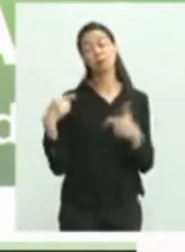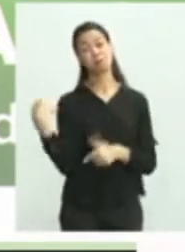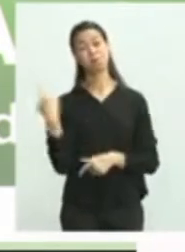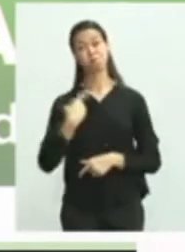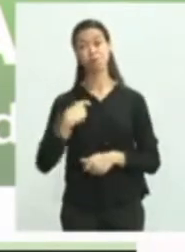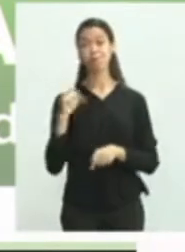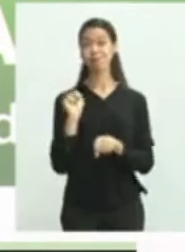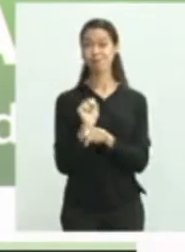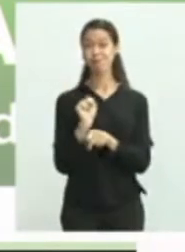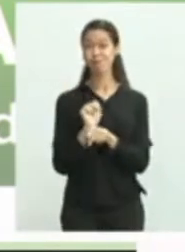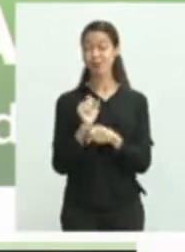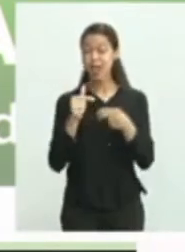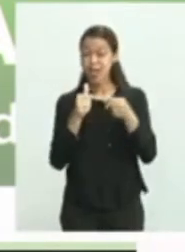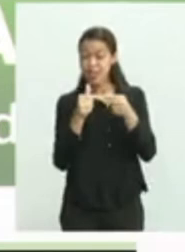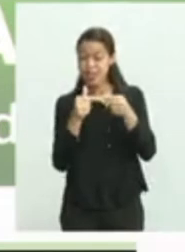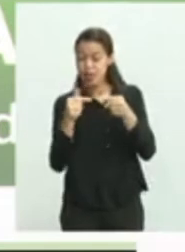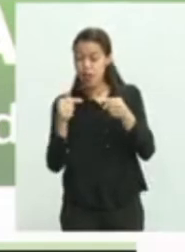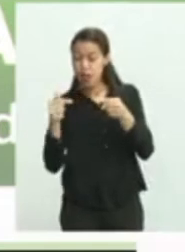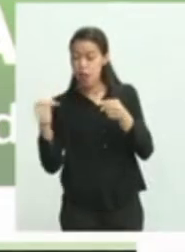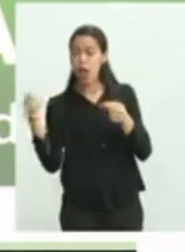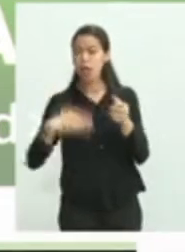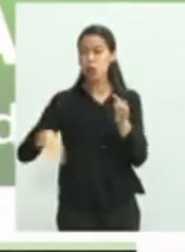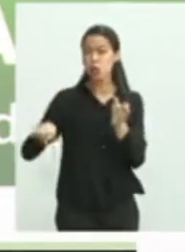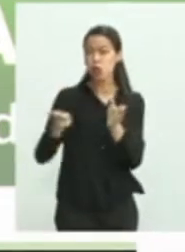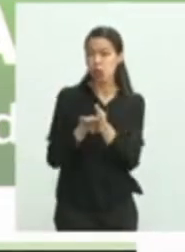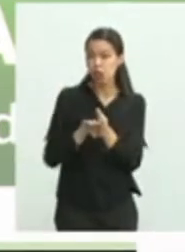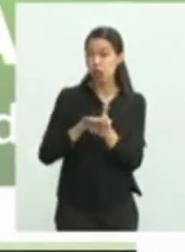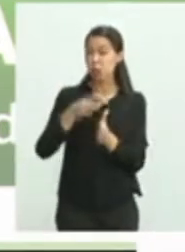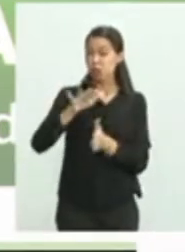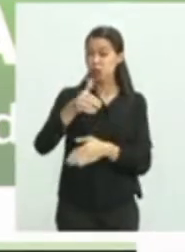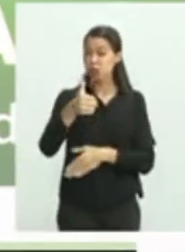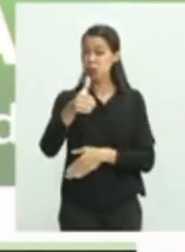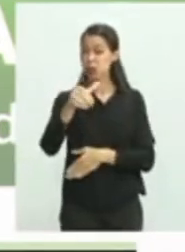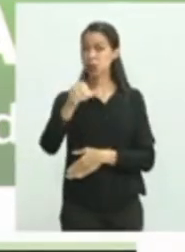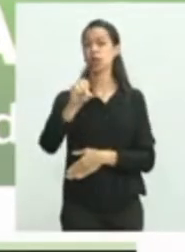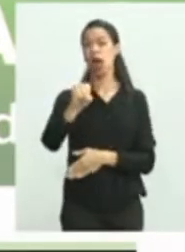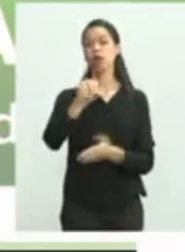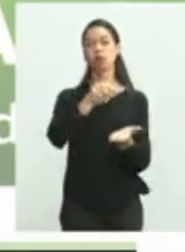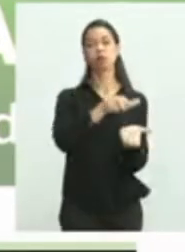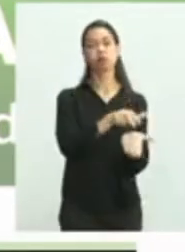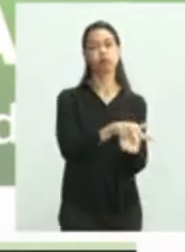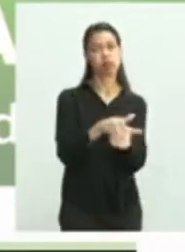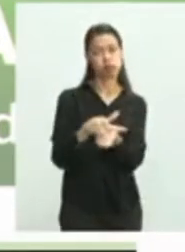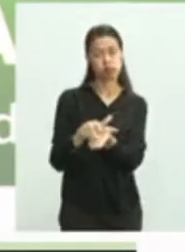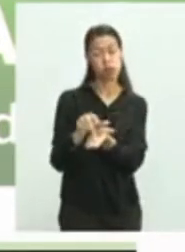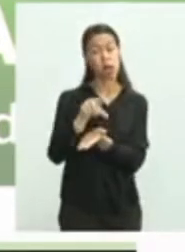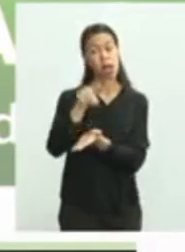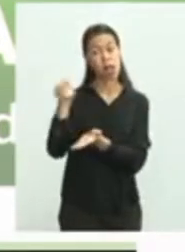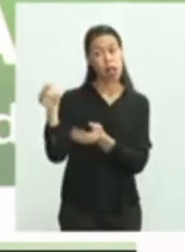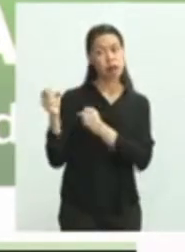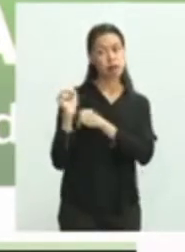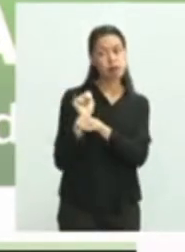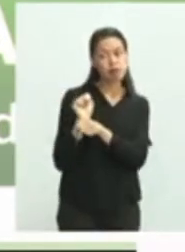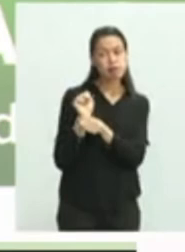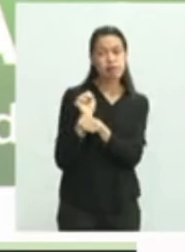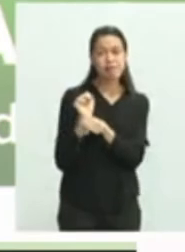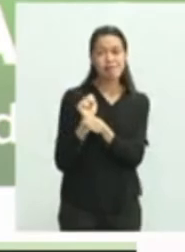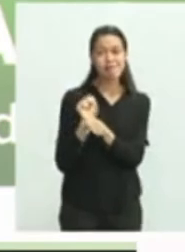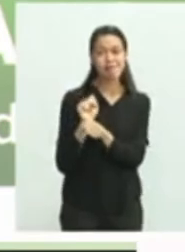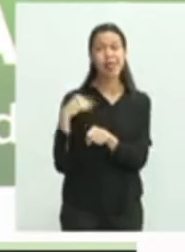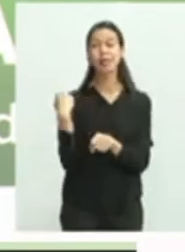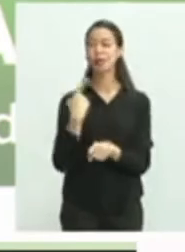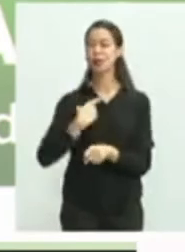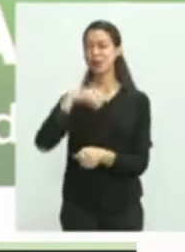dos dez leitos de UTIs que o Ministério da Saúde ficou de encaminhar. E acreditamos que, com essa